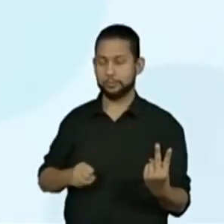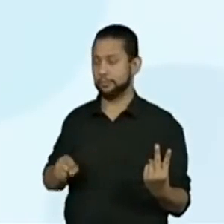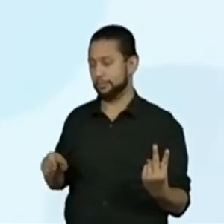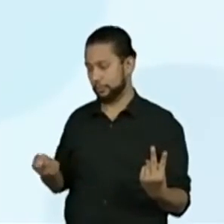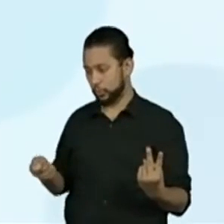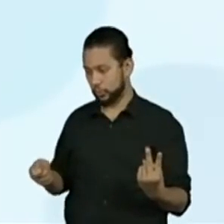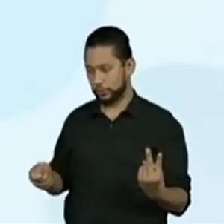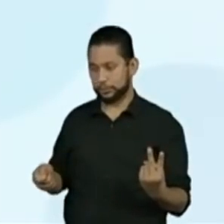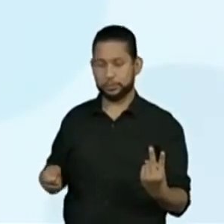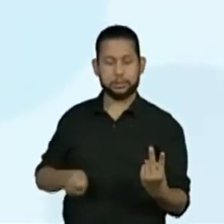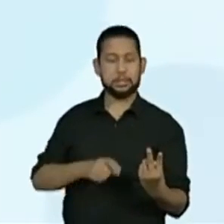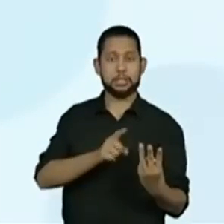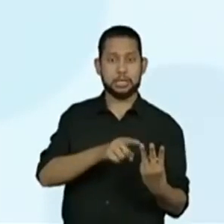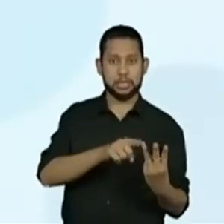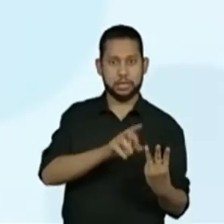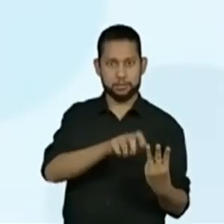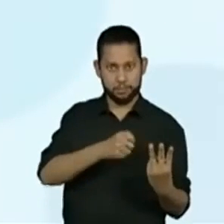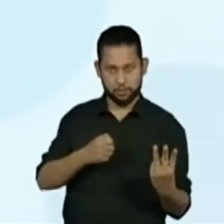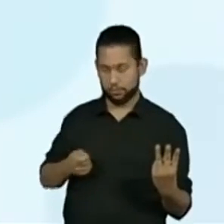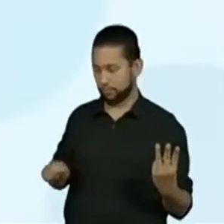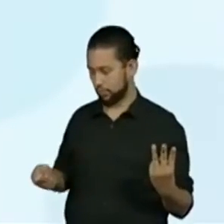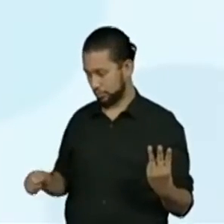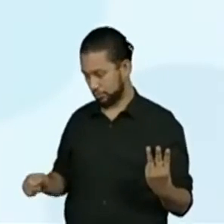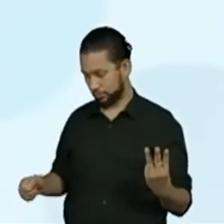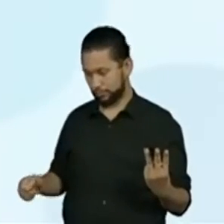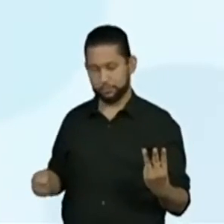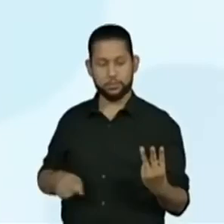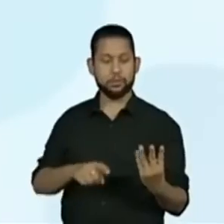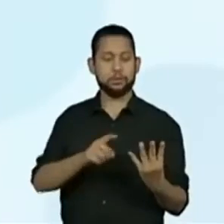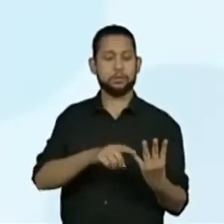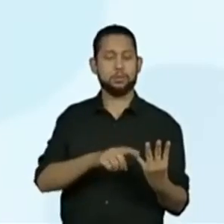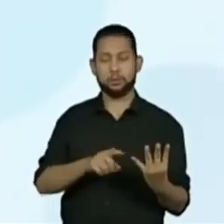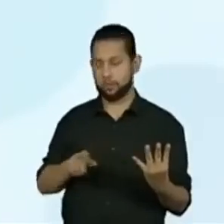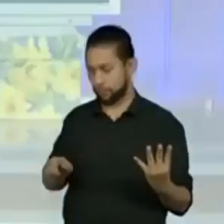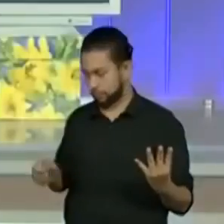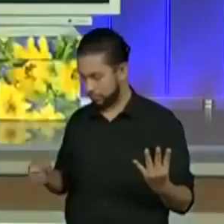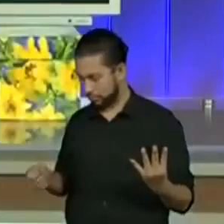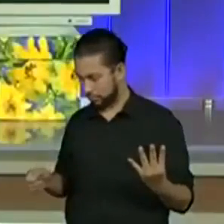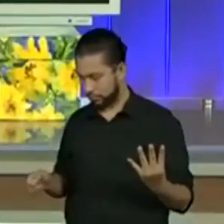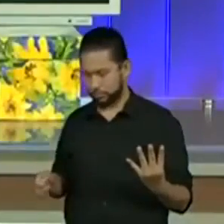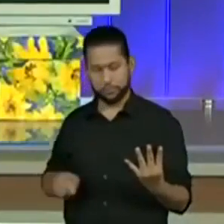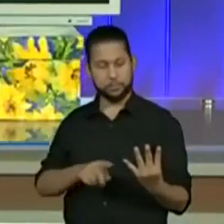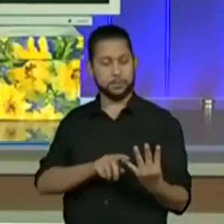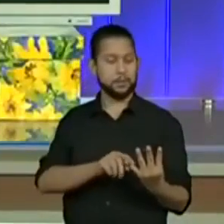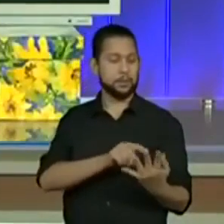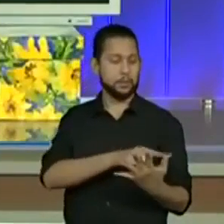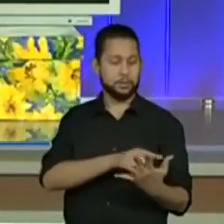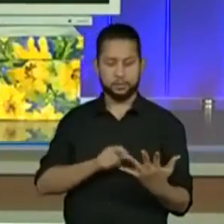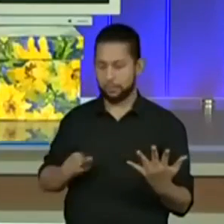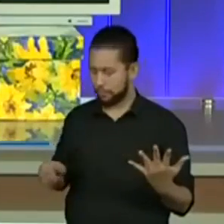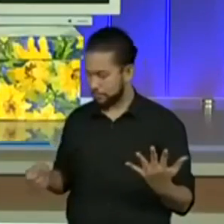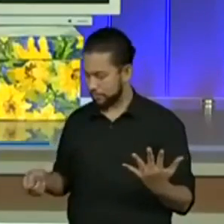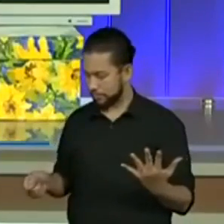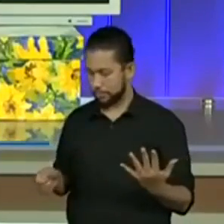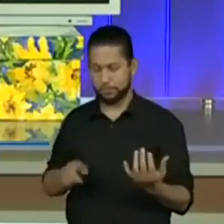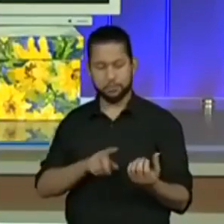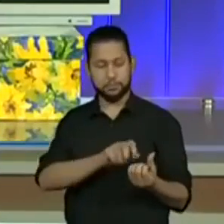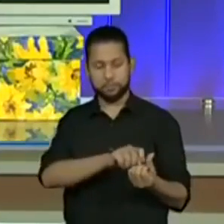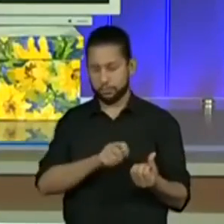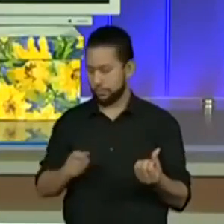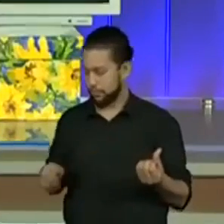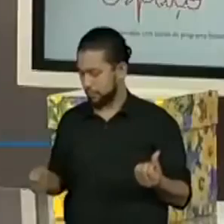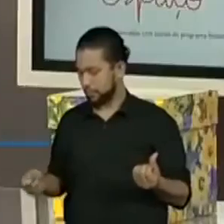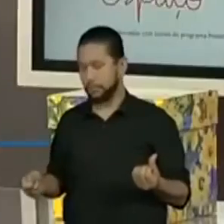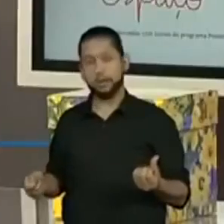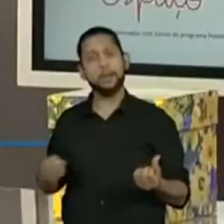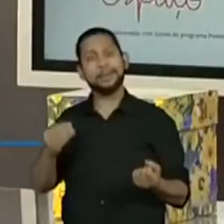precisa agora falar de fração. Dá para trabalhar a fração em probabilidade. Mas esse não é o momento agora, tá? Então, pode-se falar